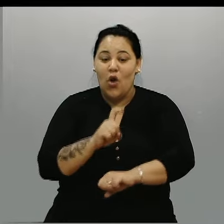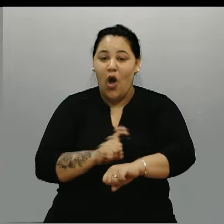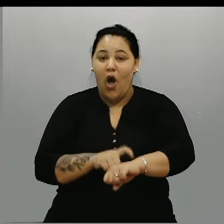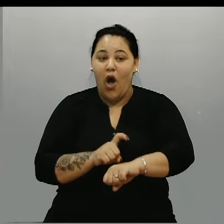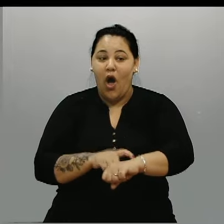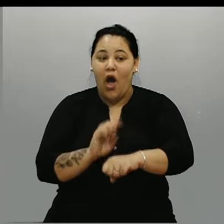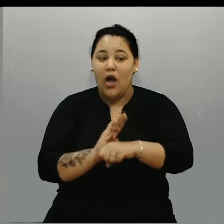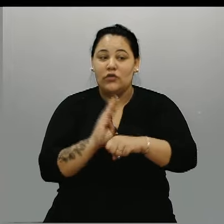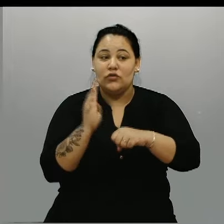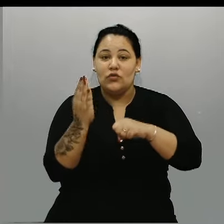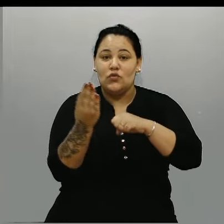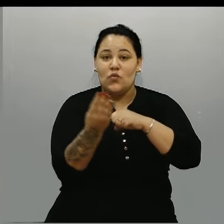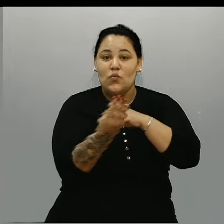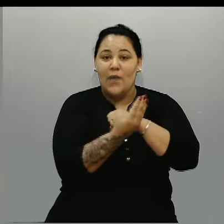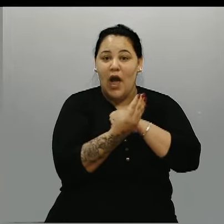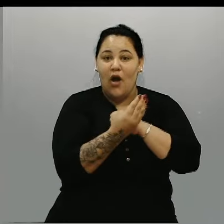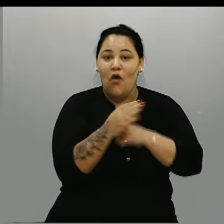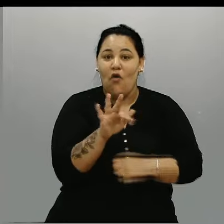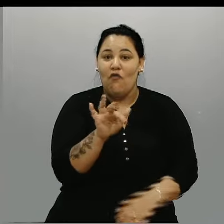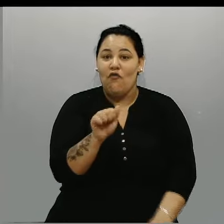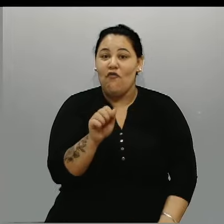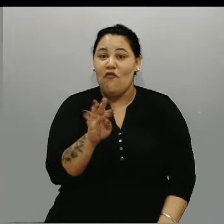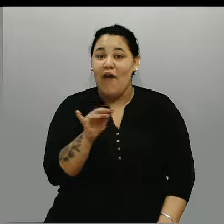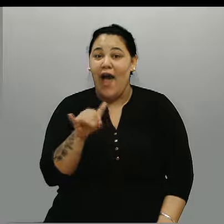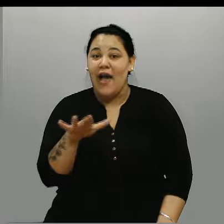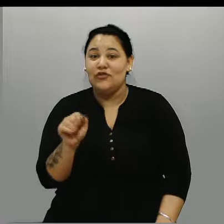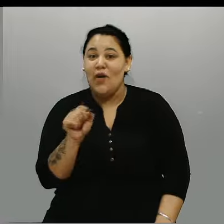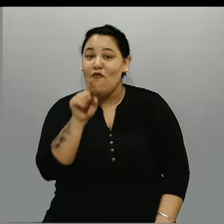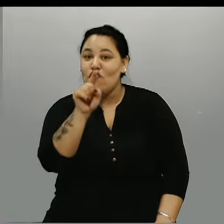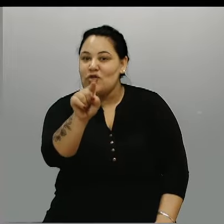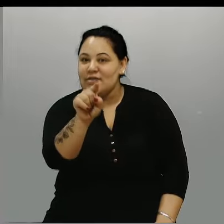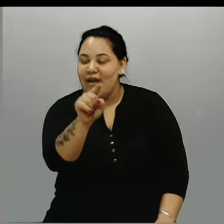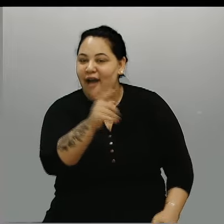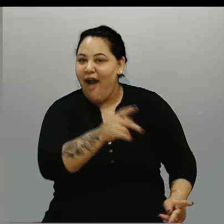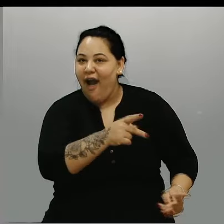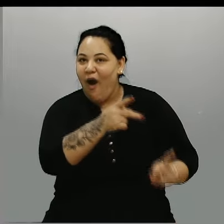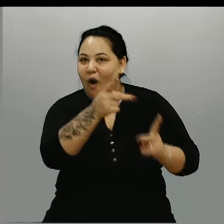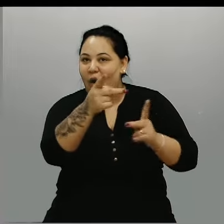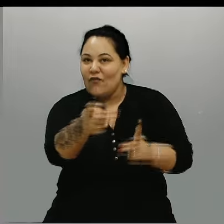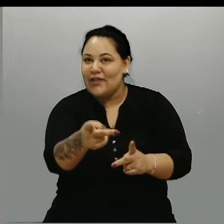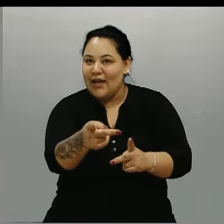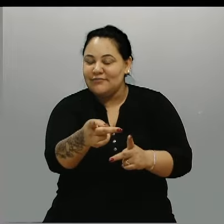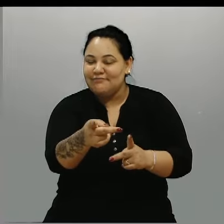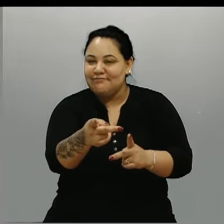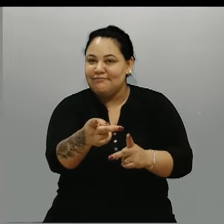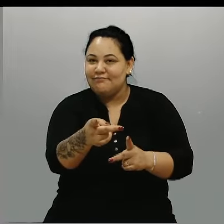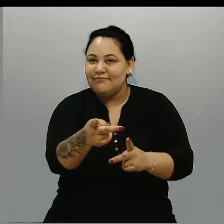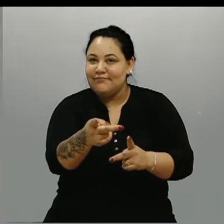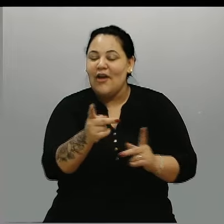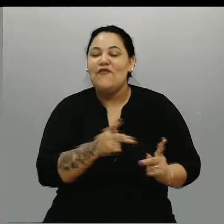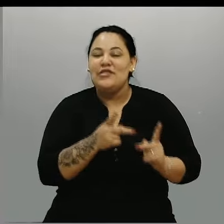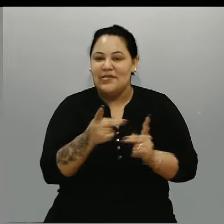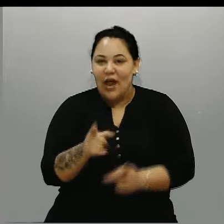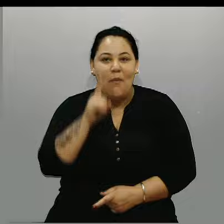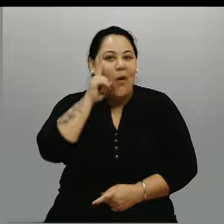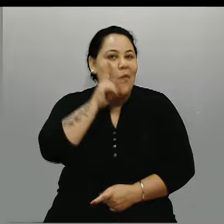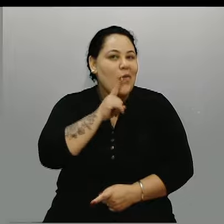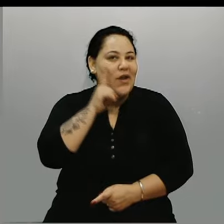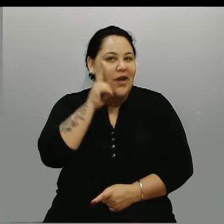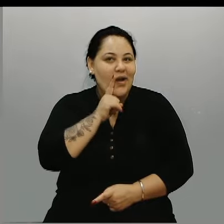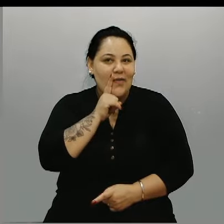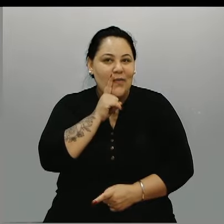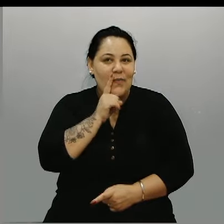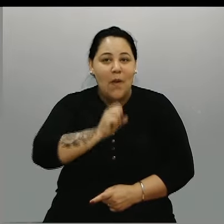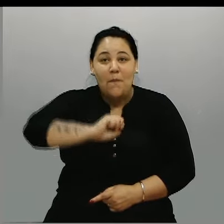Encontros Você está convidado Ministrado pelos americanos Bispo Robert Lambeth